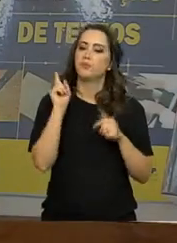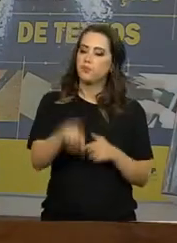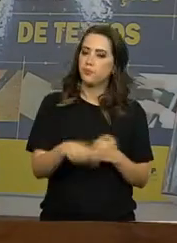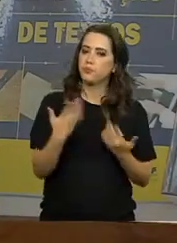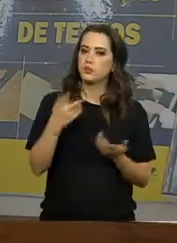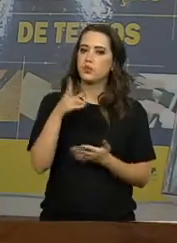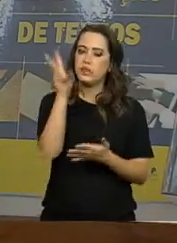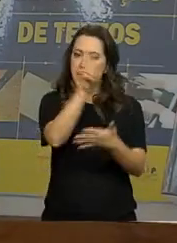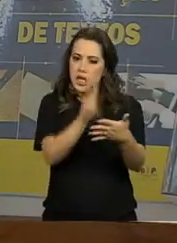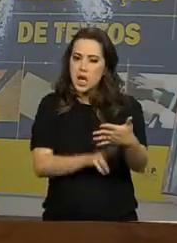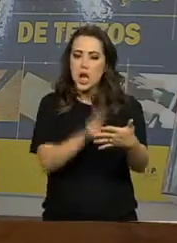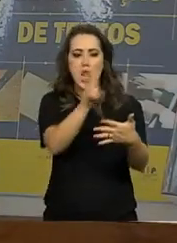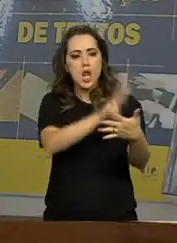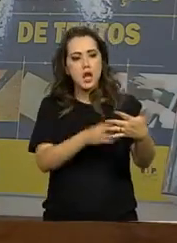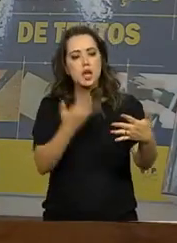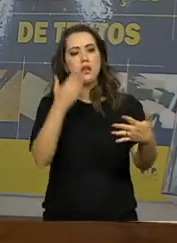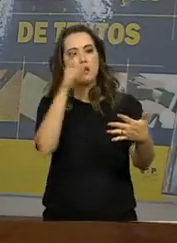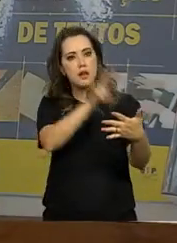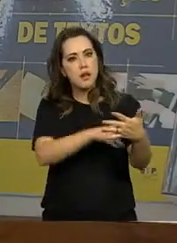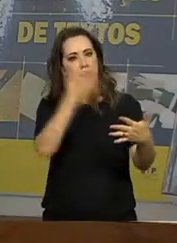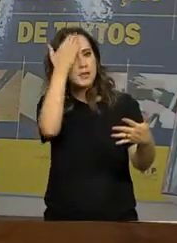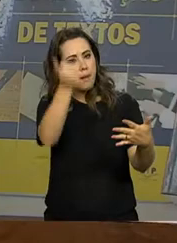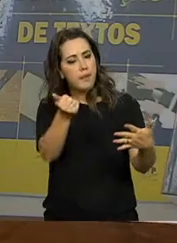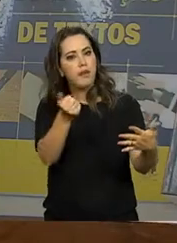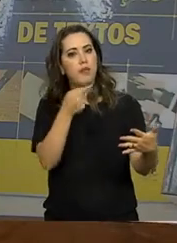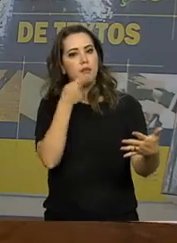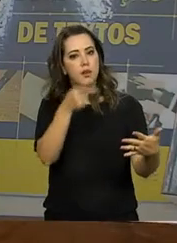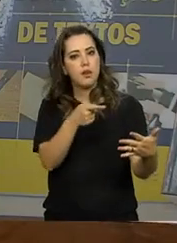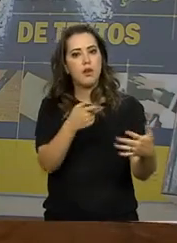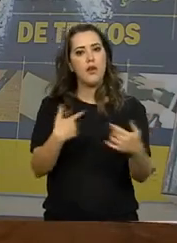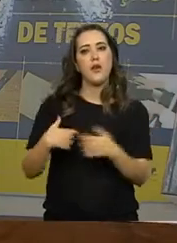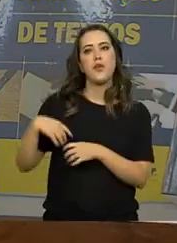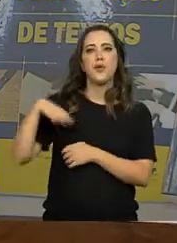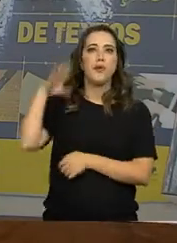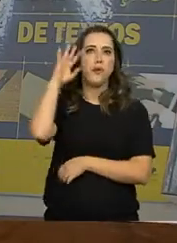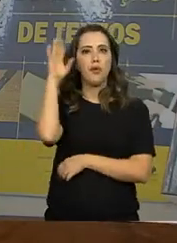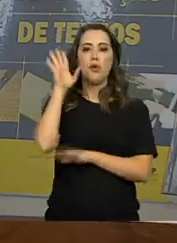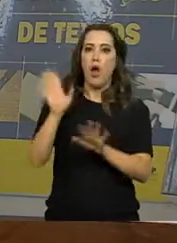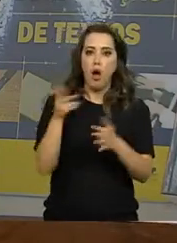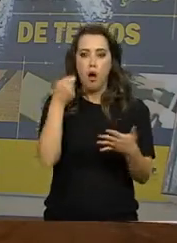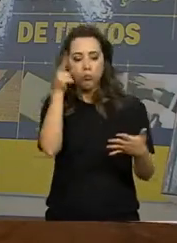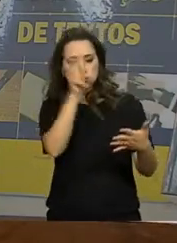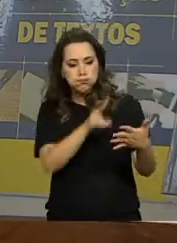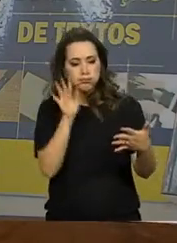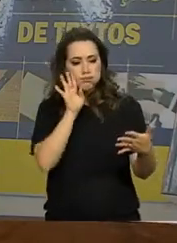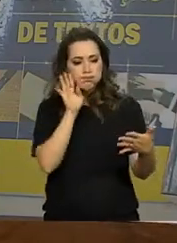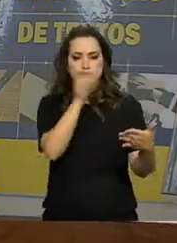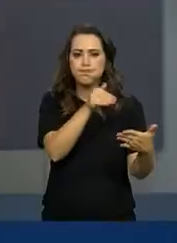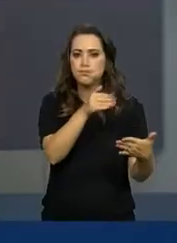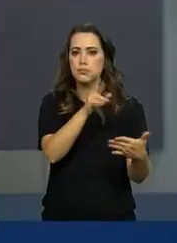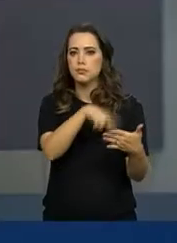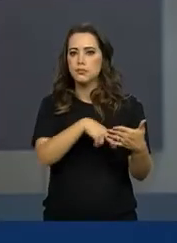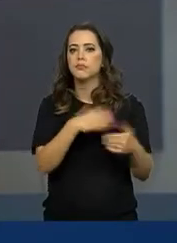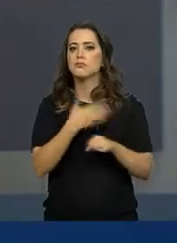ler muito conteúdo para não ficar com a cabeça vazia na hora. E treino, dá tempo.